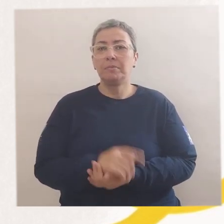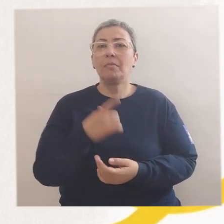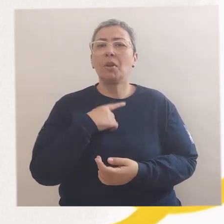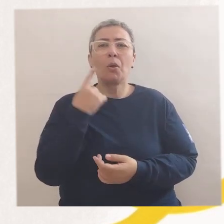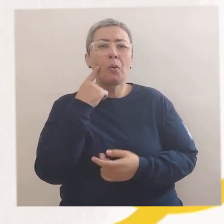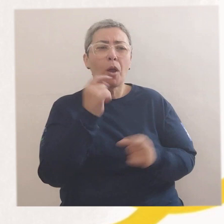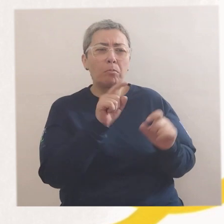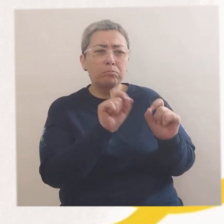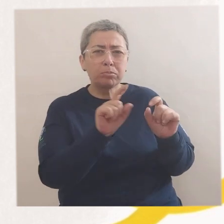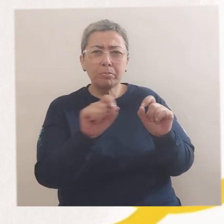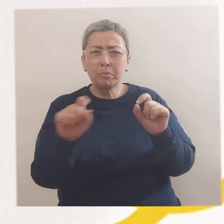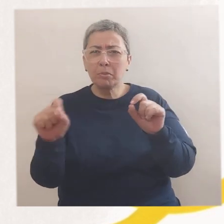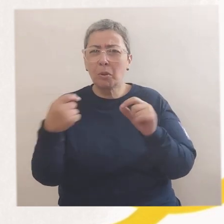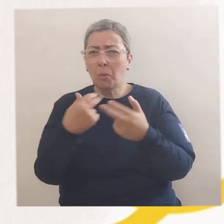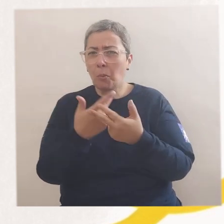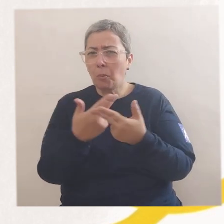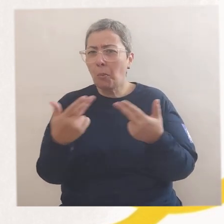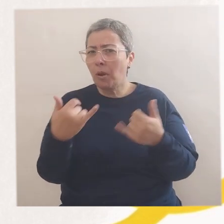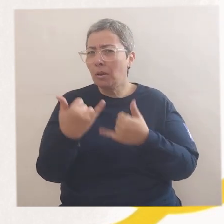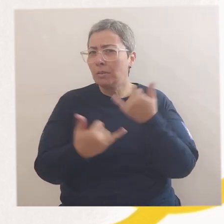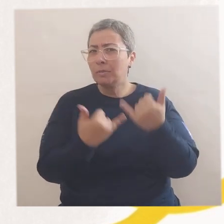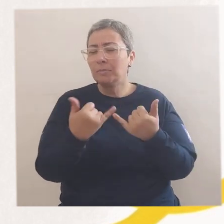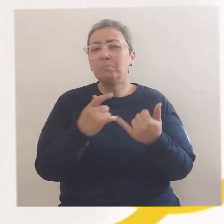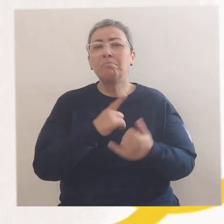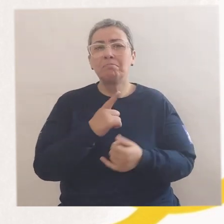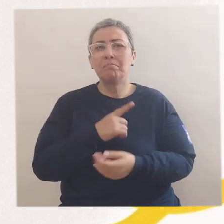Veja quantas brincadeiras!